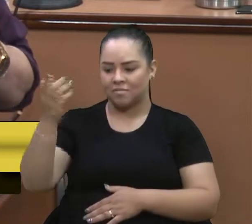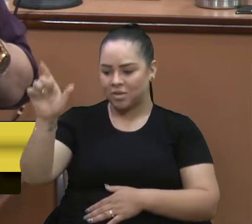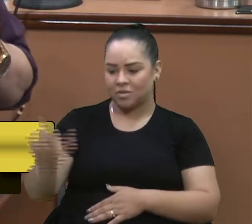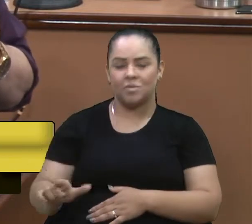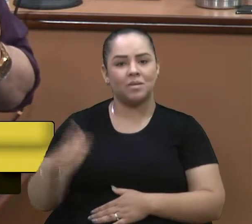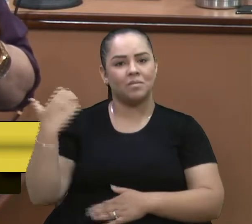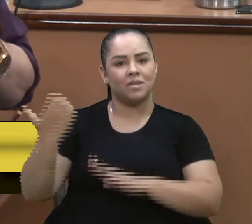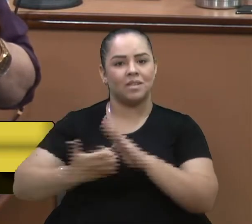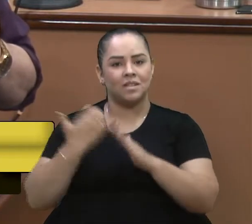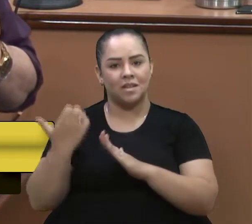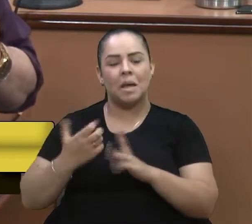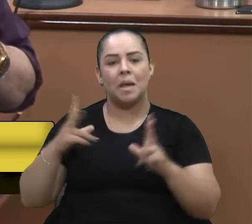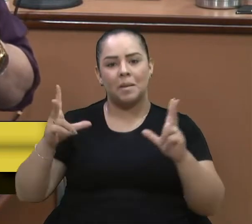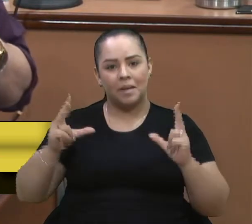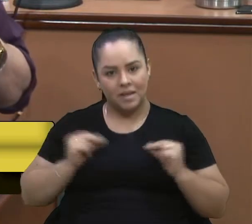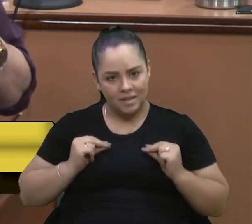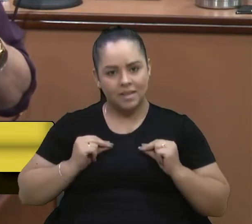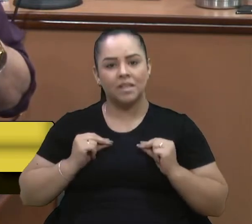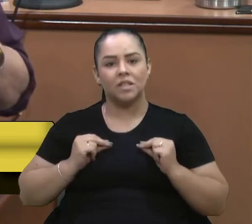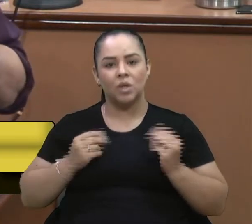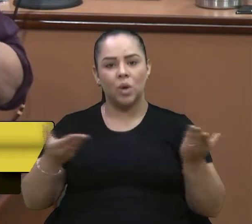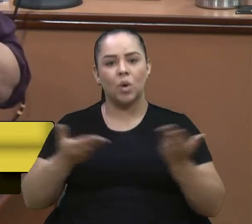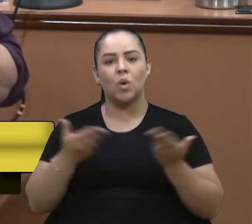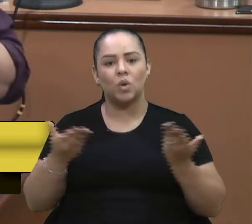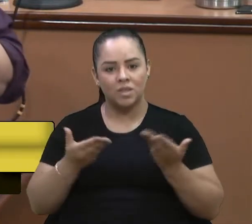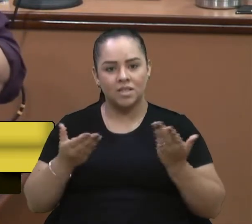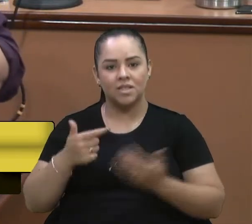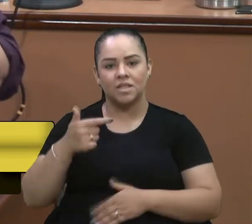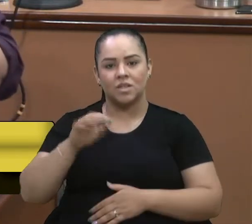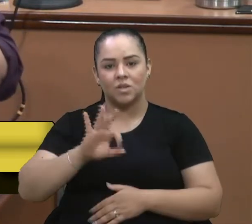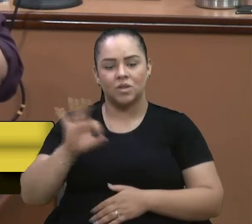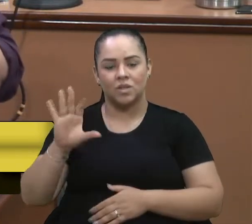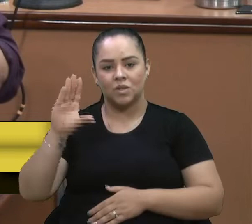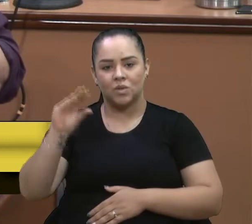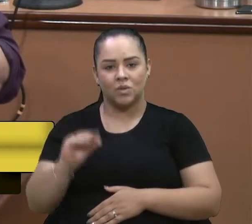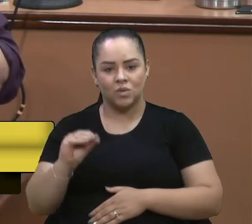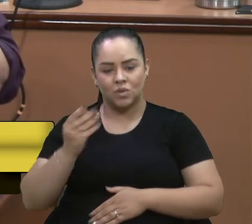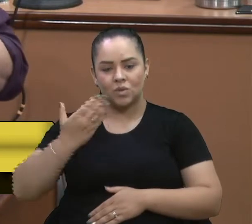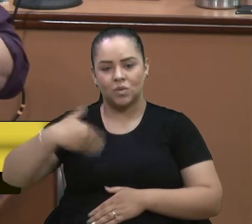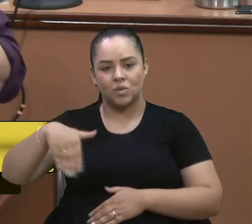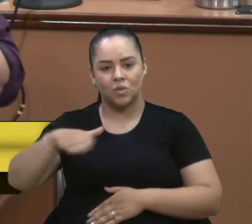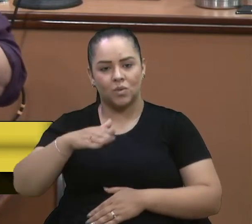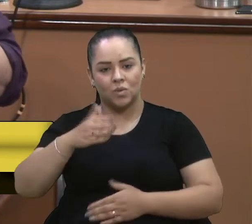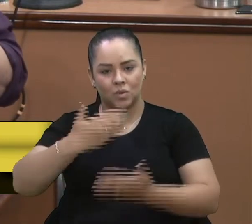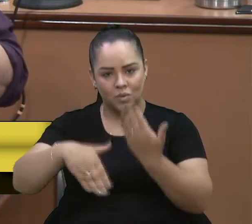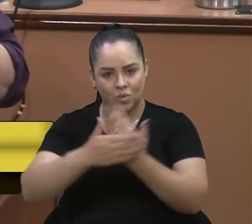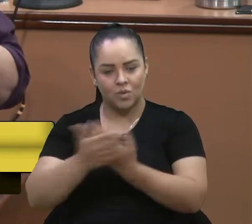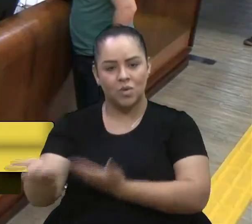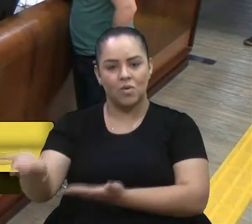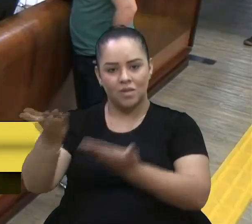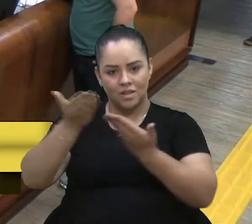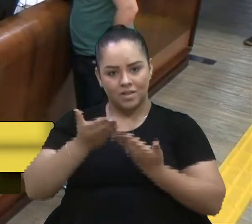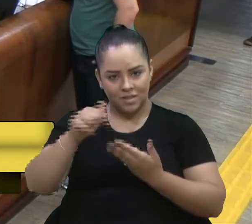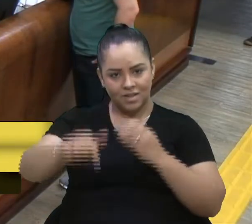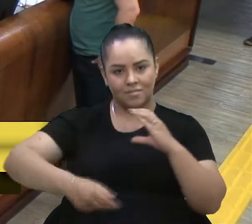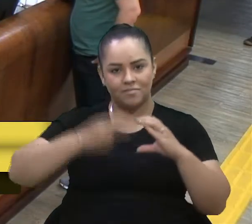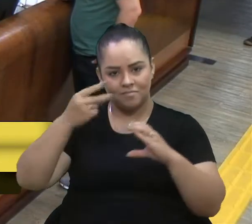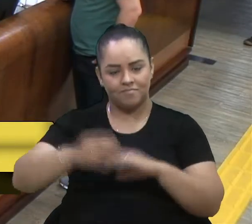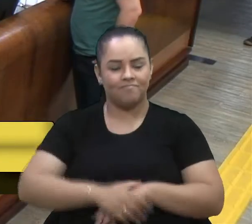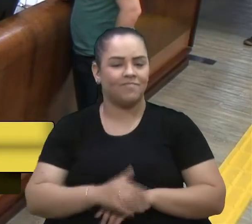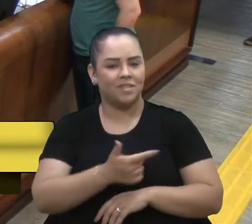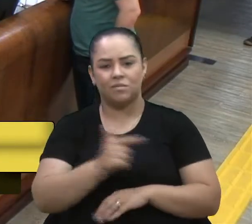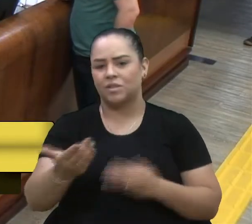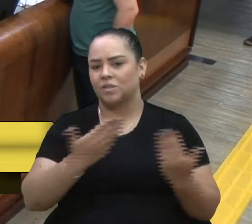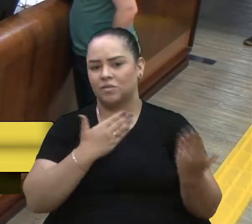muito esse título então hoje às 19 horas todos os vereadores convidados aqui nesta casa Obrigado, vereador Felipe Sem dúvida, vereador